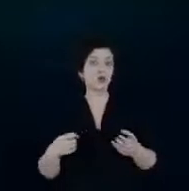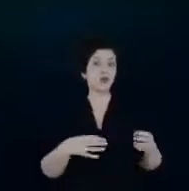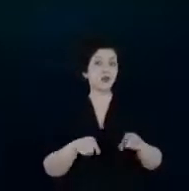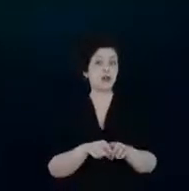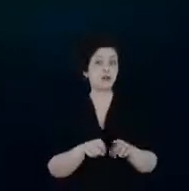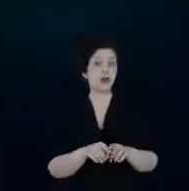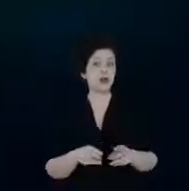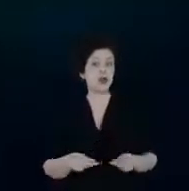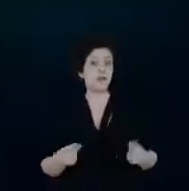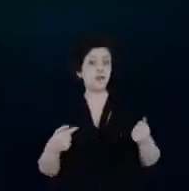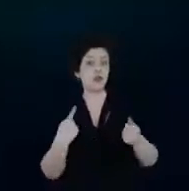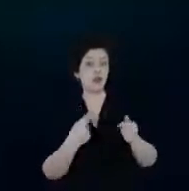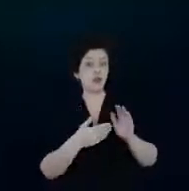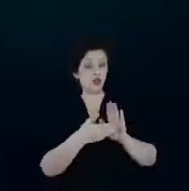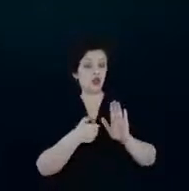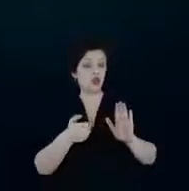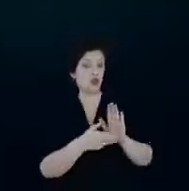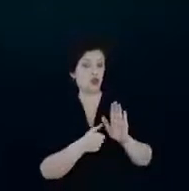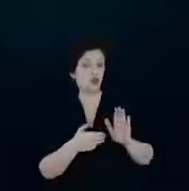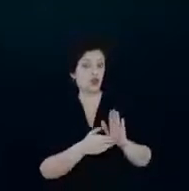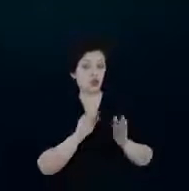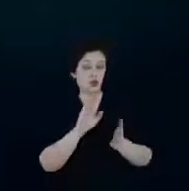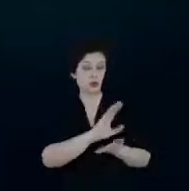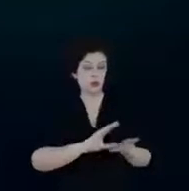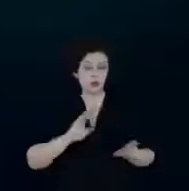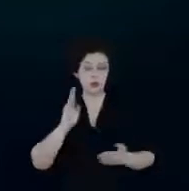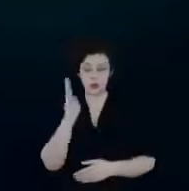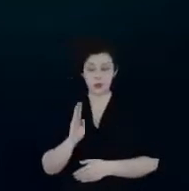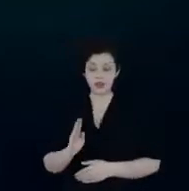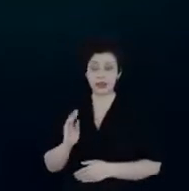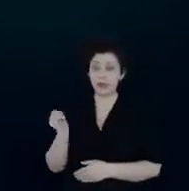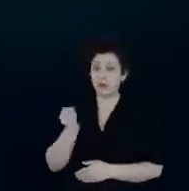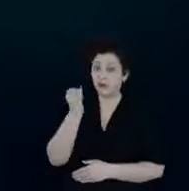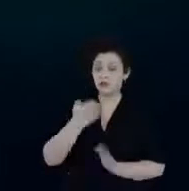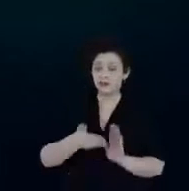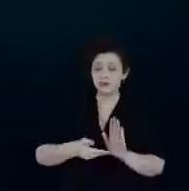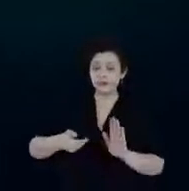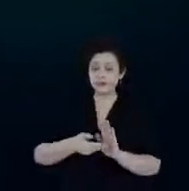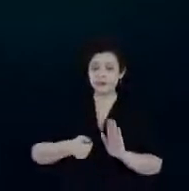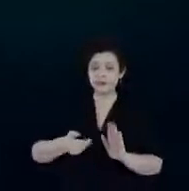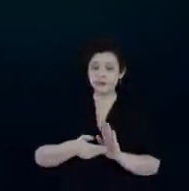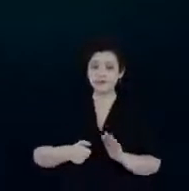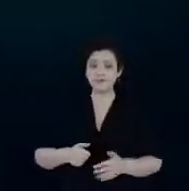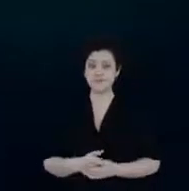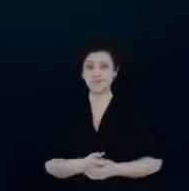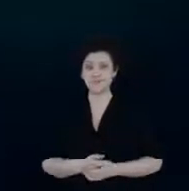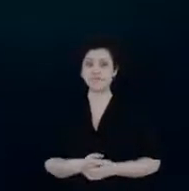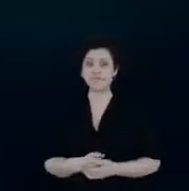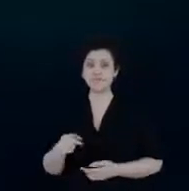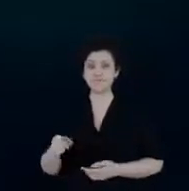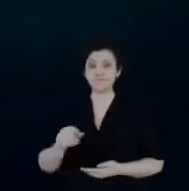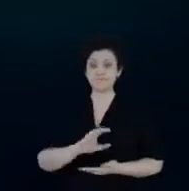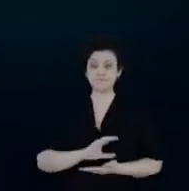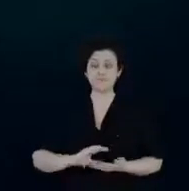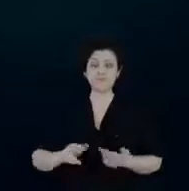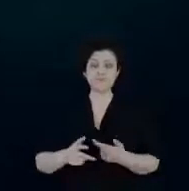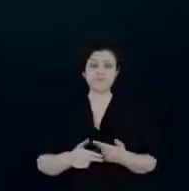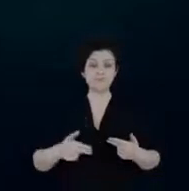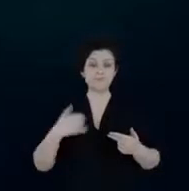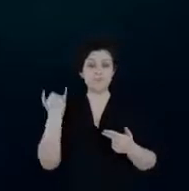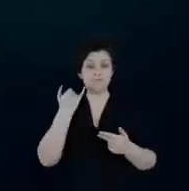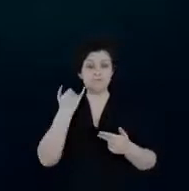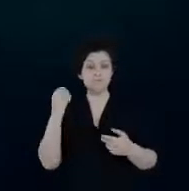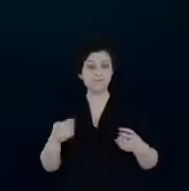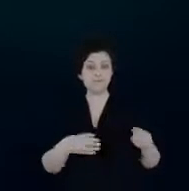nós retiramos recursos do Brasil importantes para a eficiência energética e recursos importantes para a